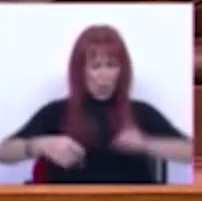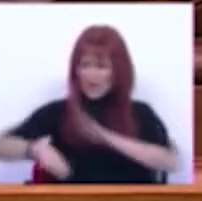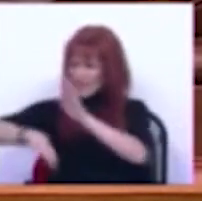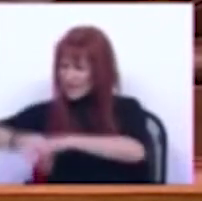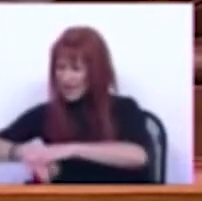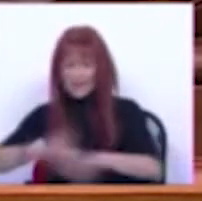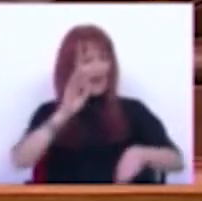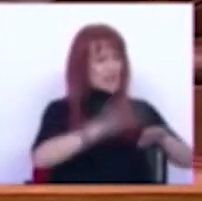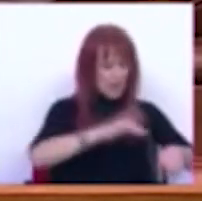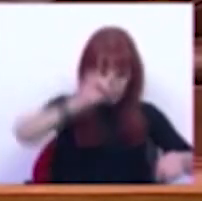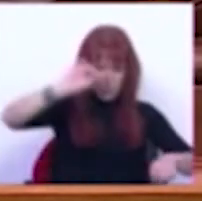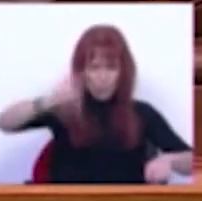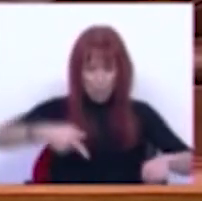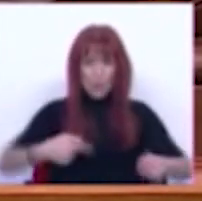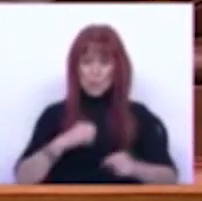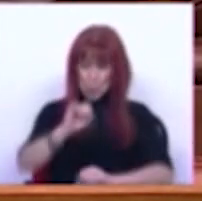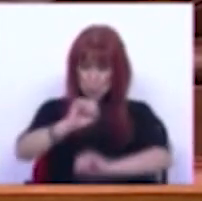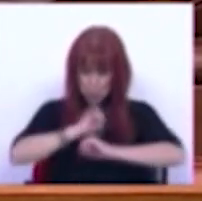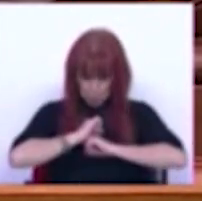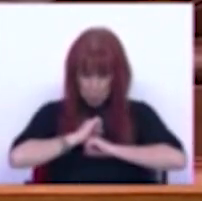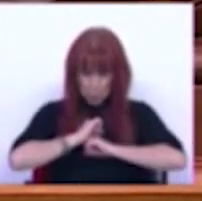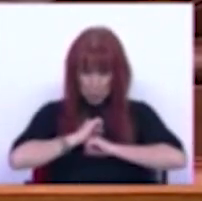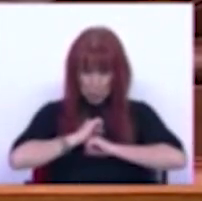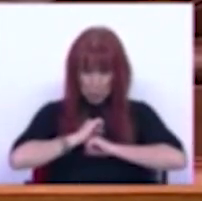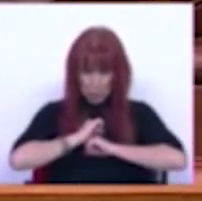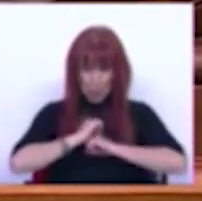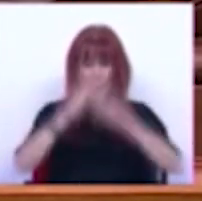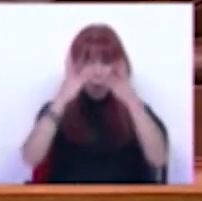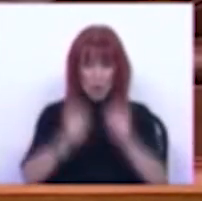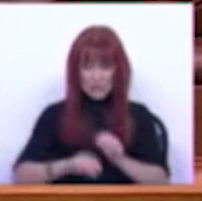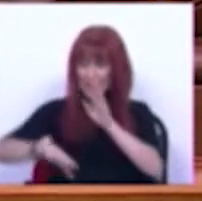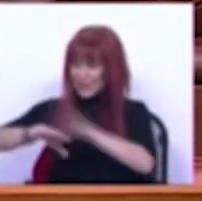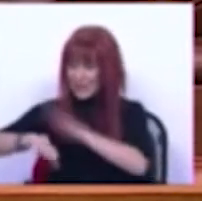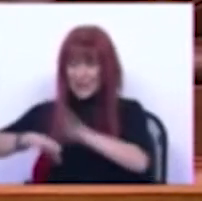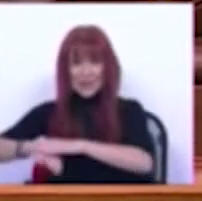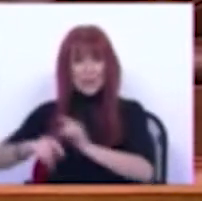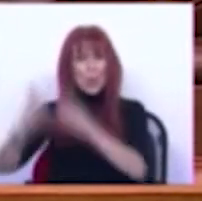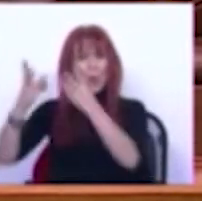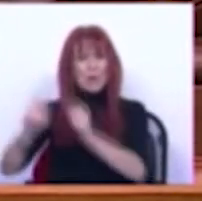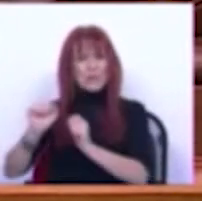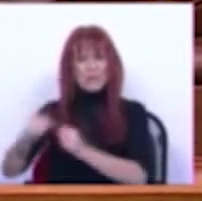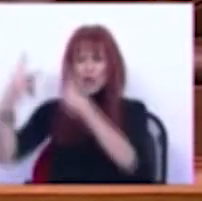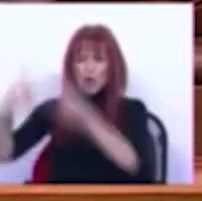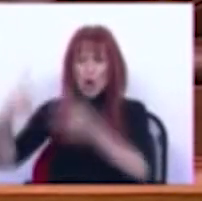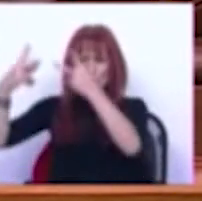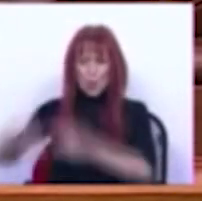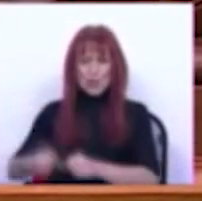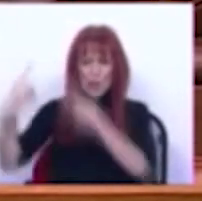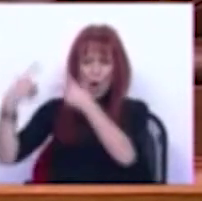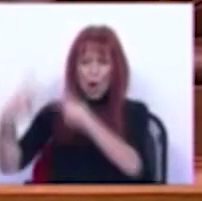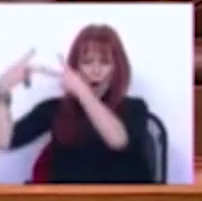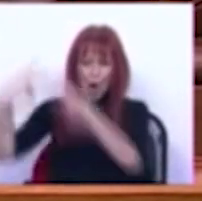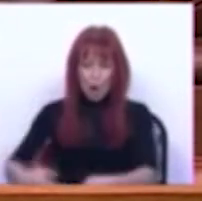direita e a esquerda O nosso orçamento da direita é o orçamento dos cortes e da